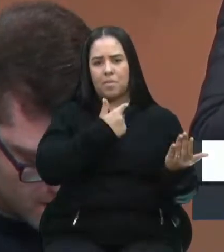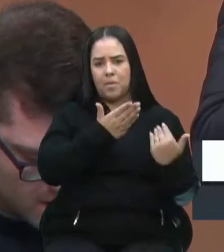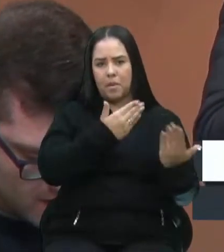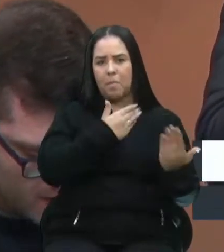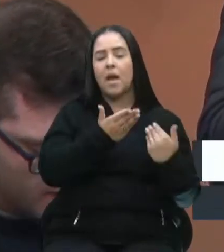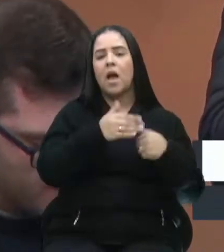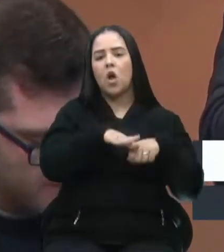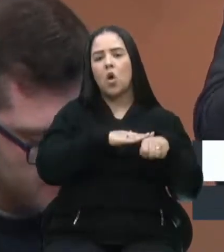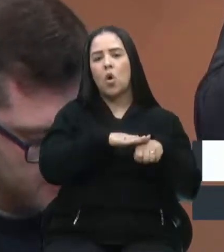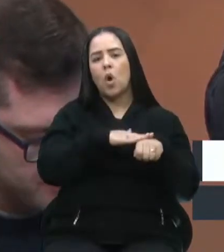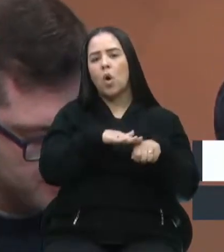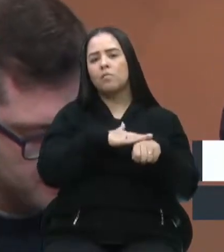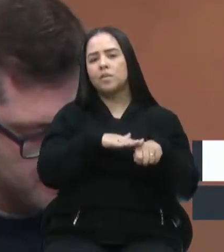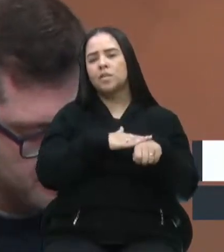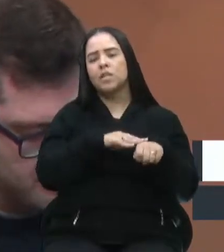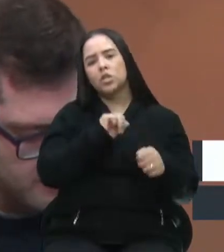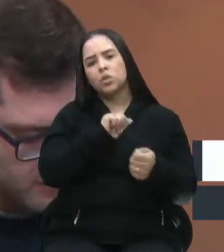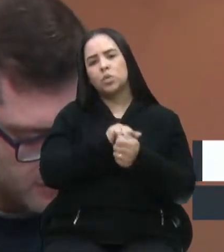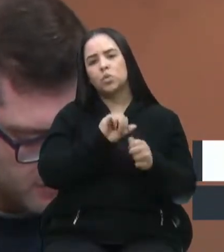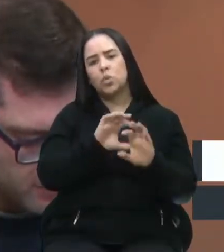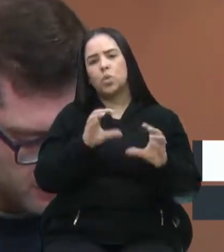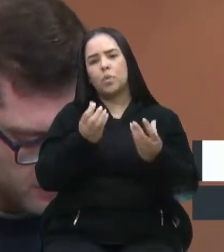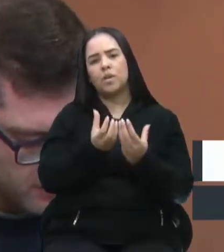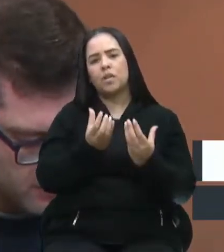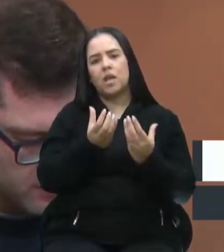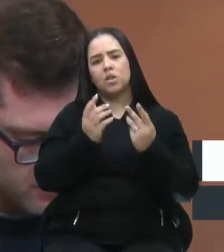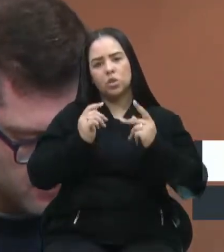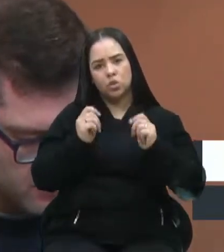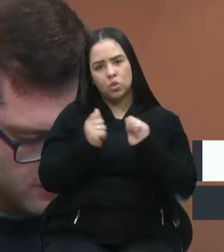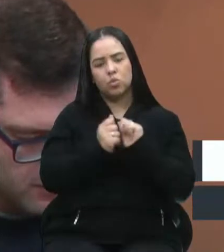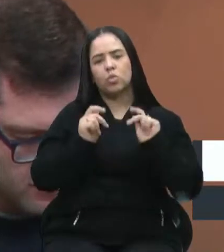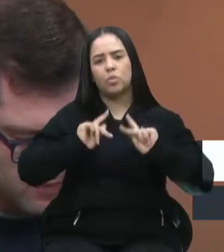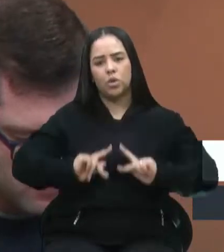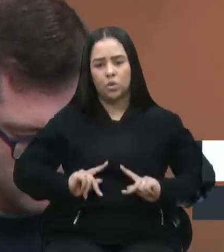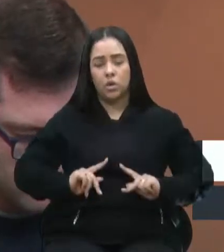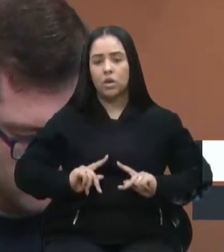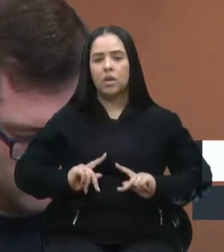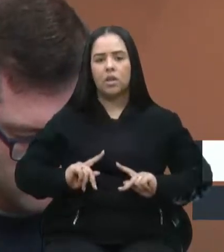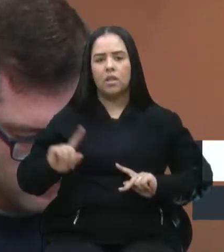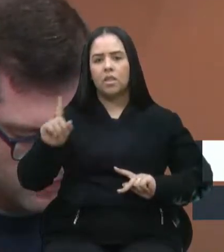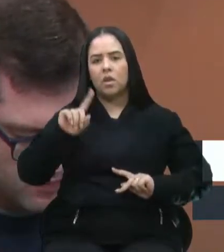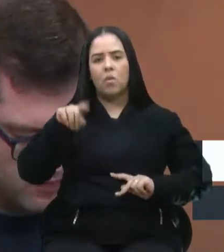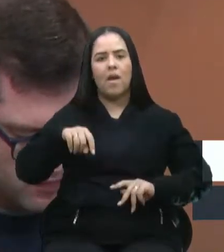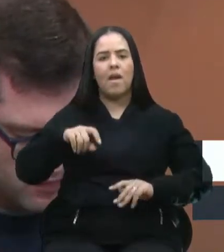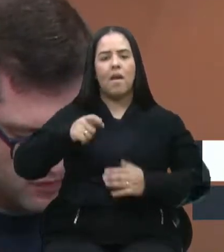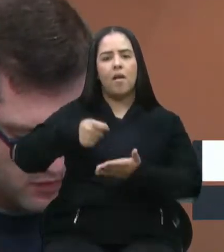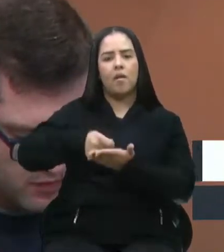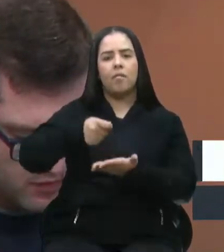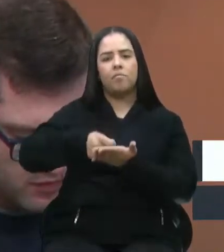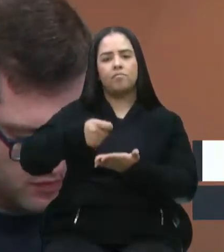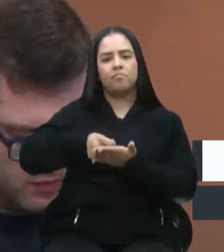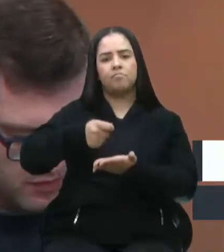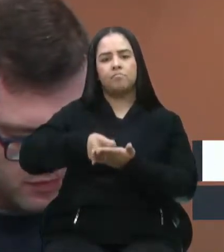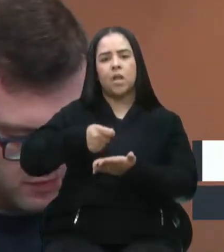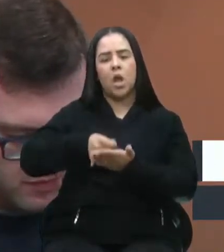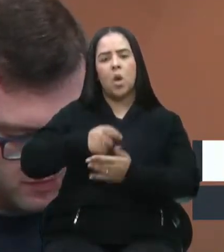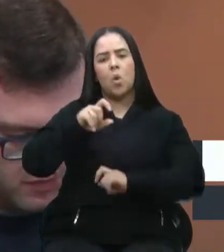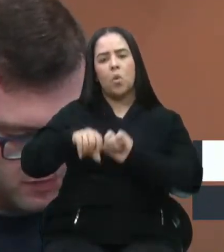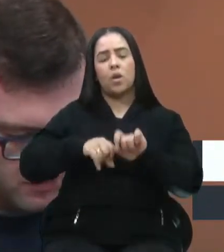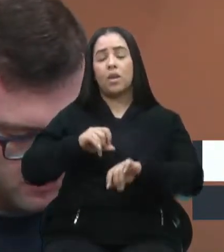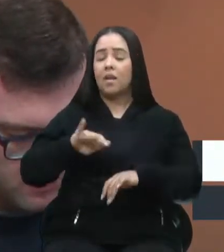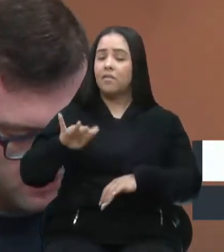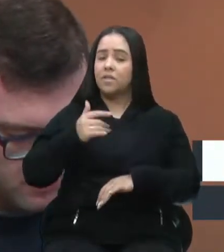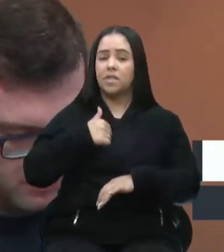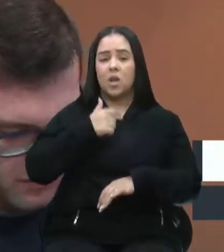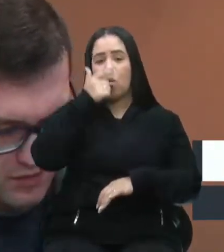tratar com a comunidade, com as pessoas, e não de impor o que talvez eu